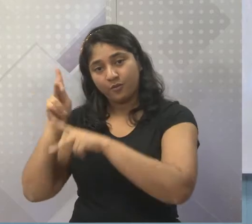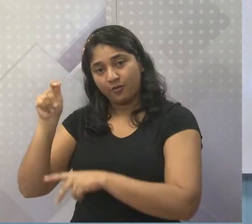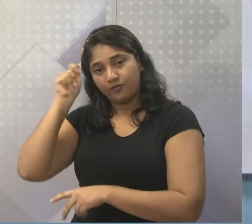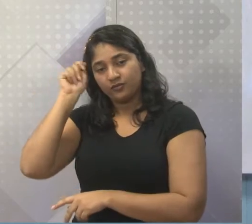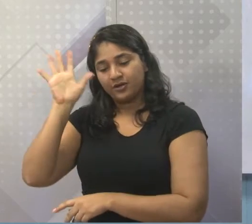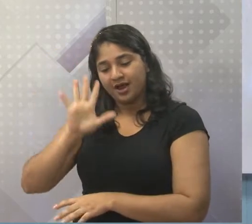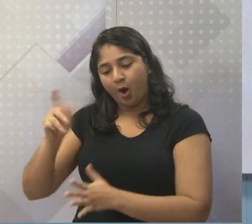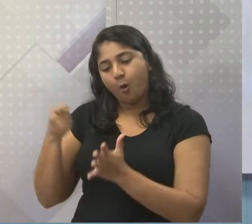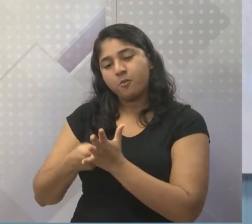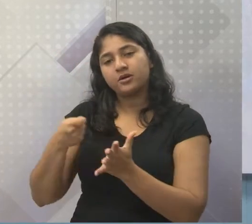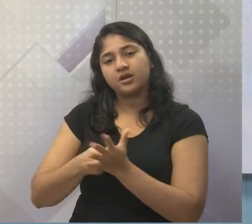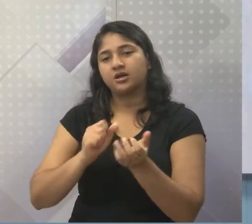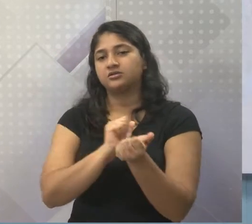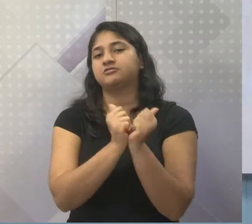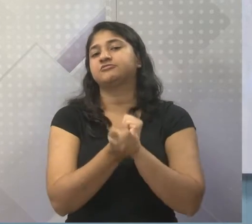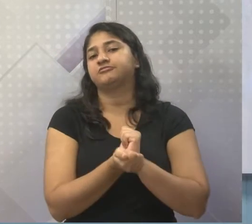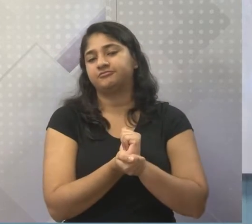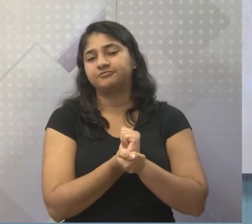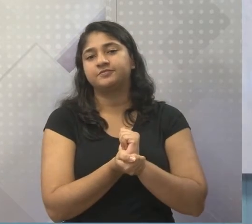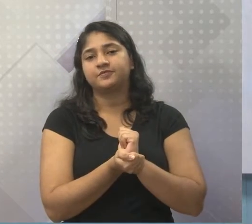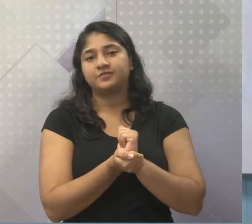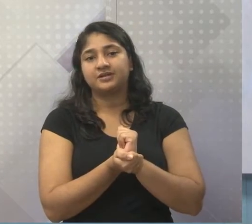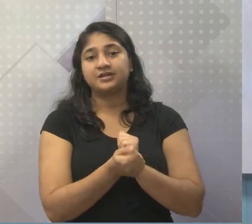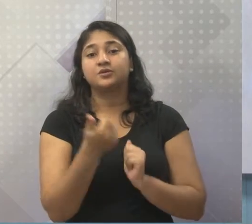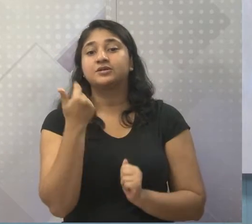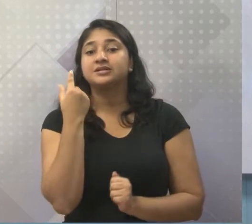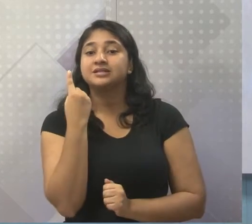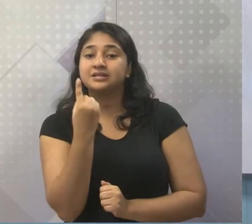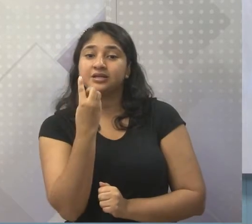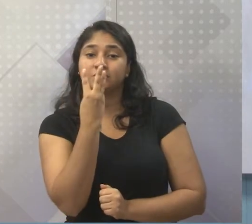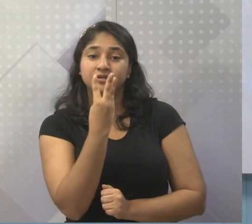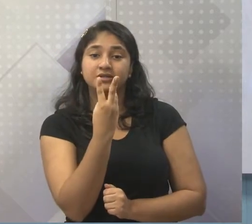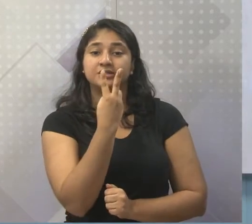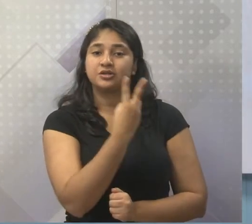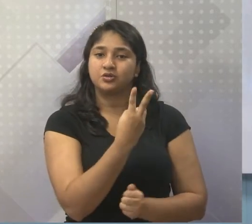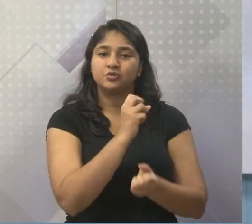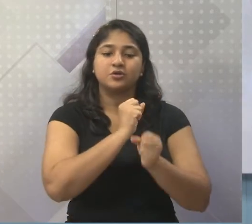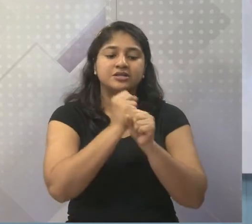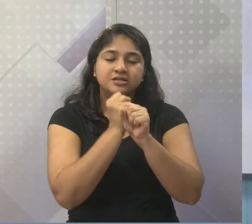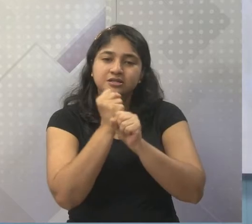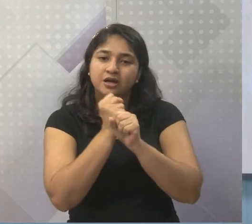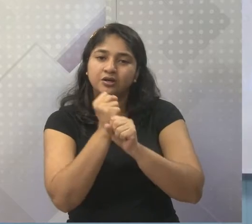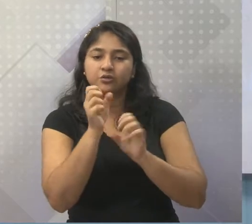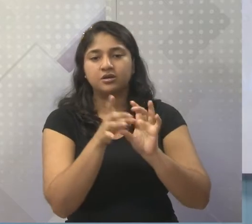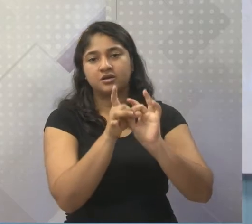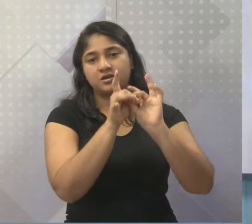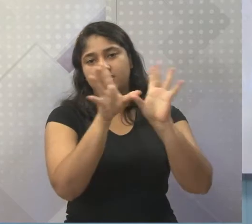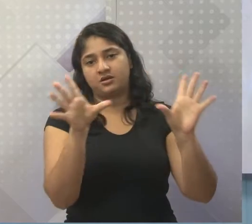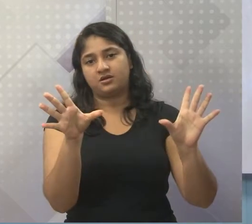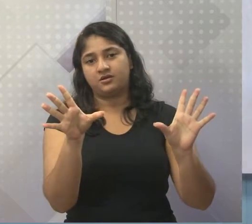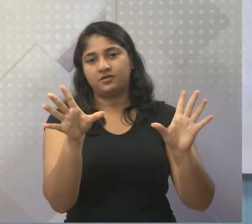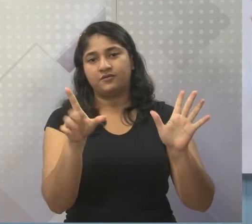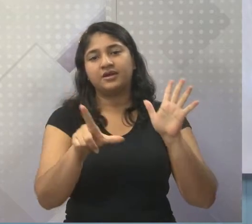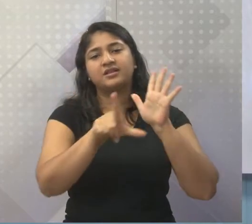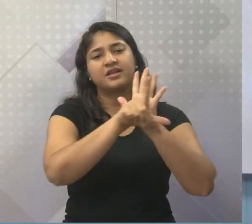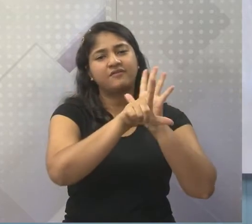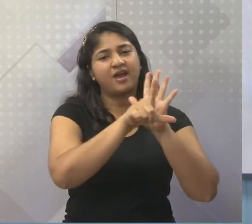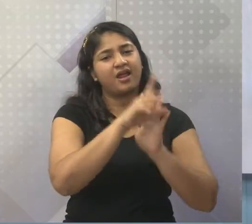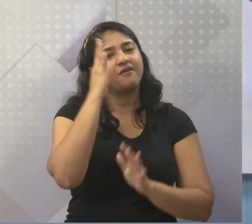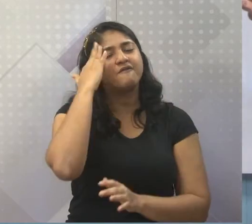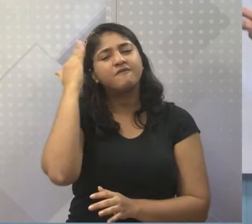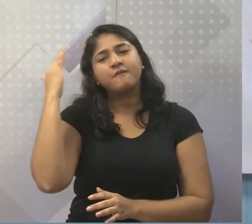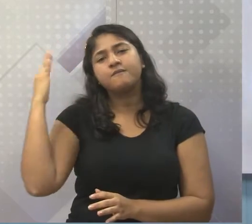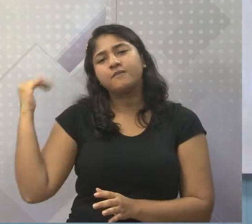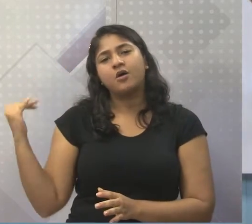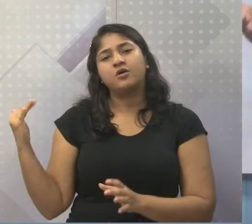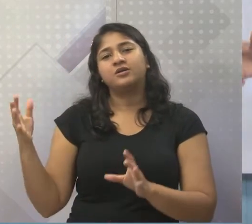Então, fomos os últimos, nós temos 132 anos de libertação, né? Da Lei Áurea, a famosa